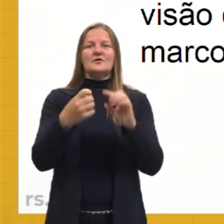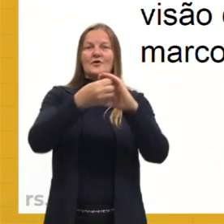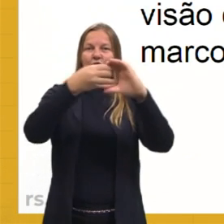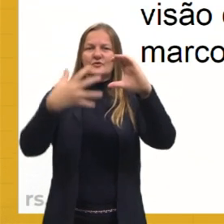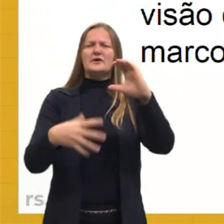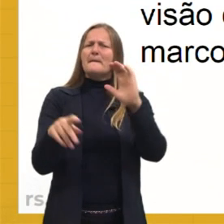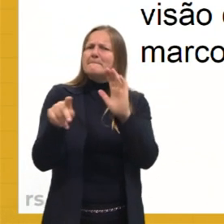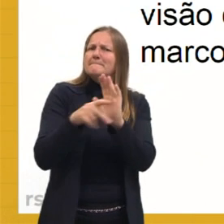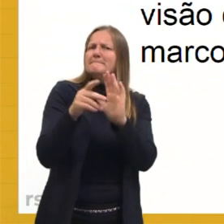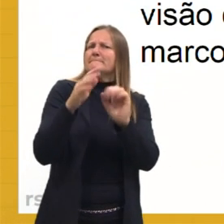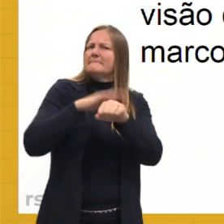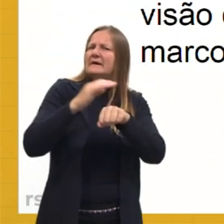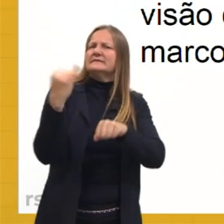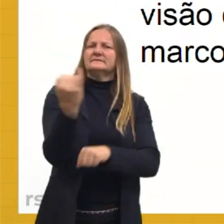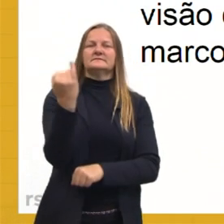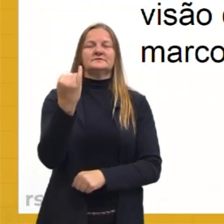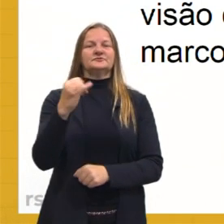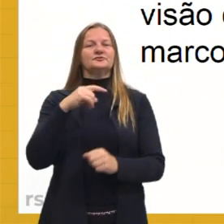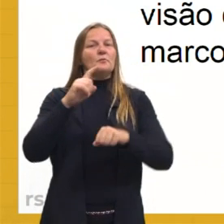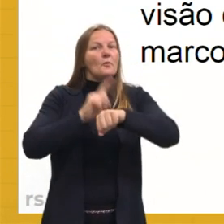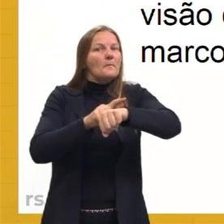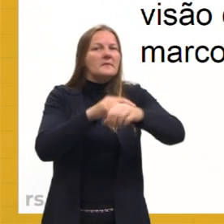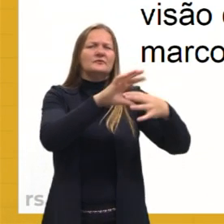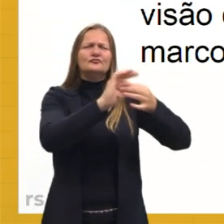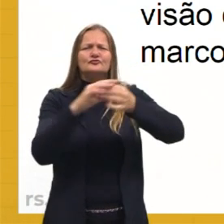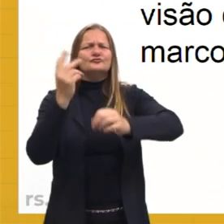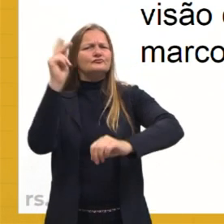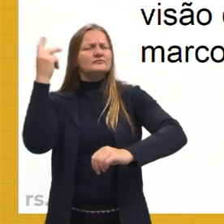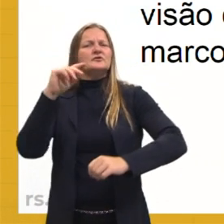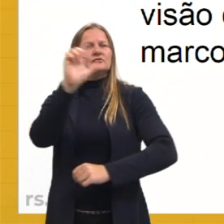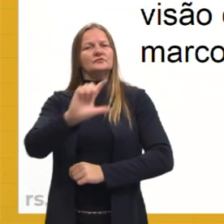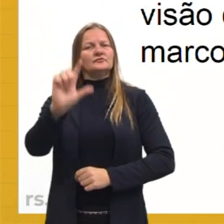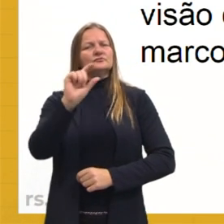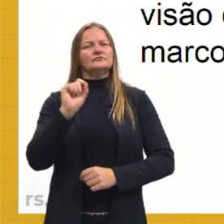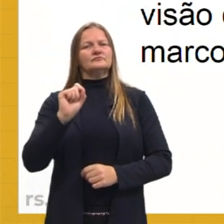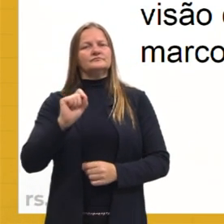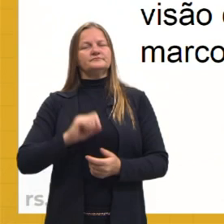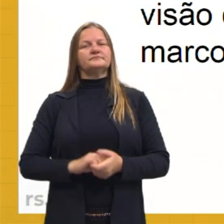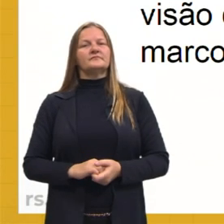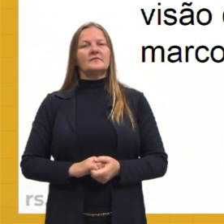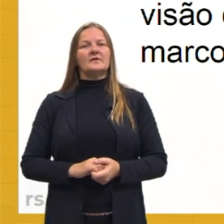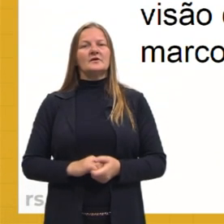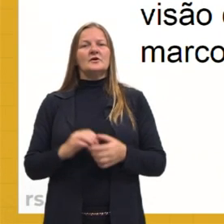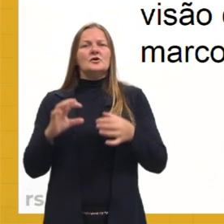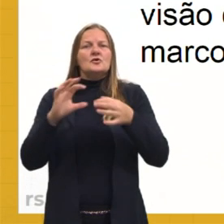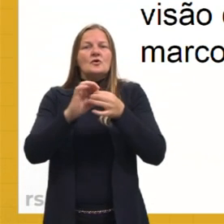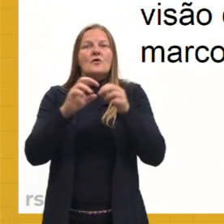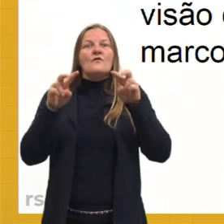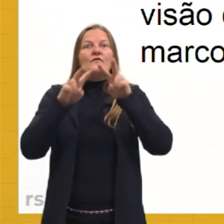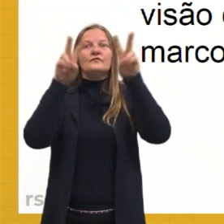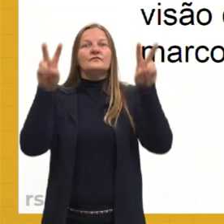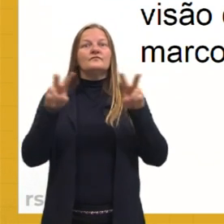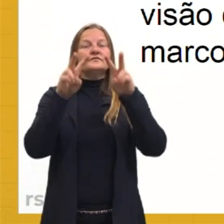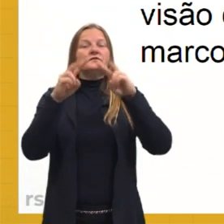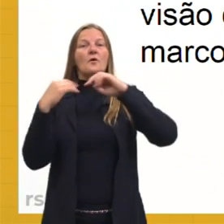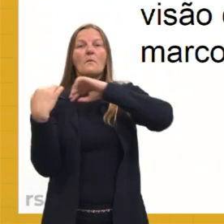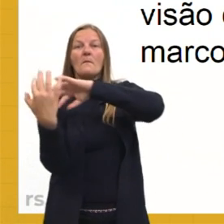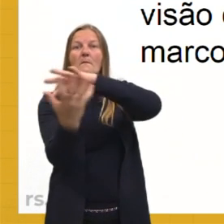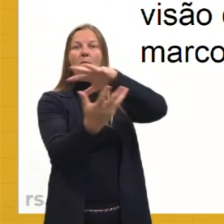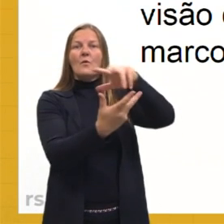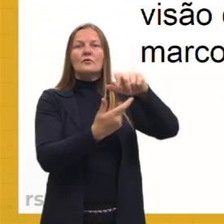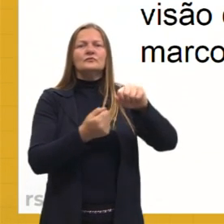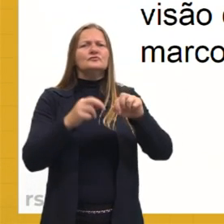característica desse momento da história da literatura é o quê? Uma visão de mundo totalmente contrária ao